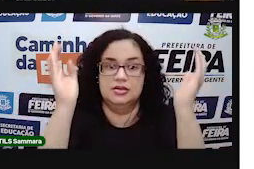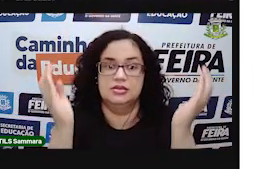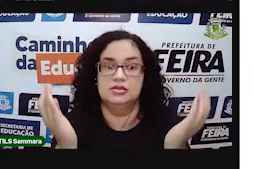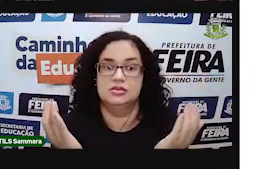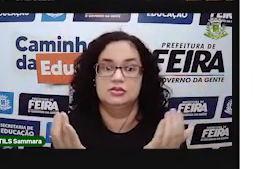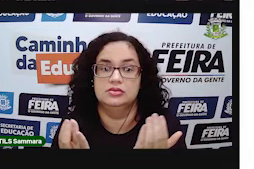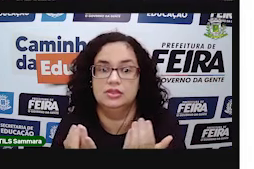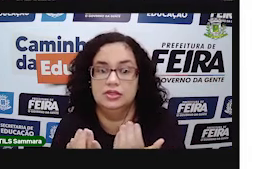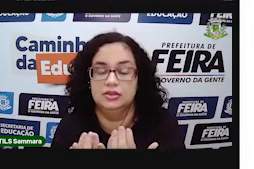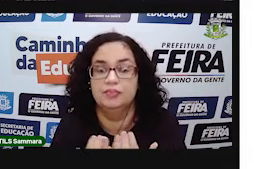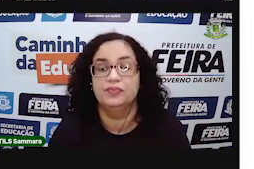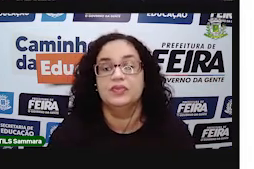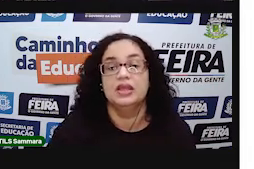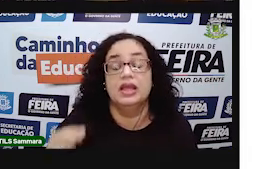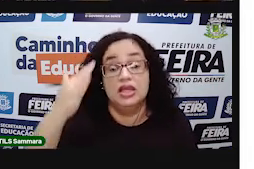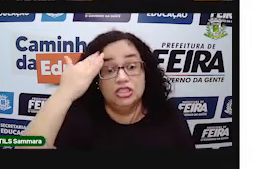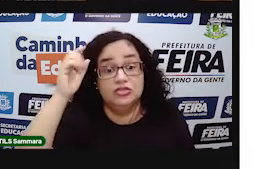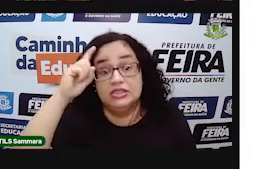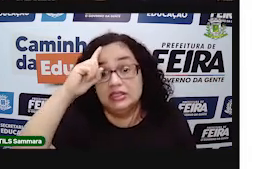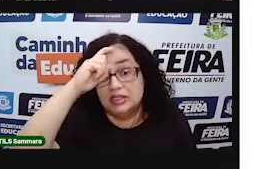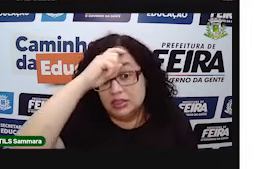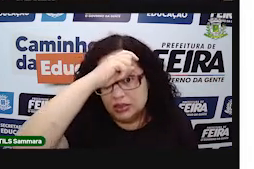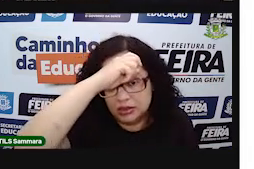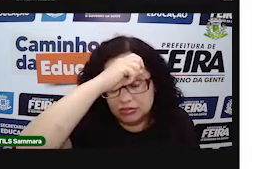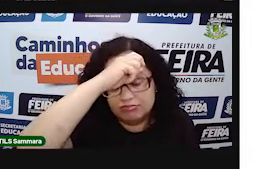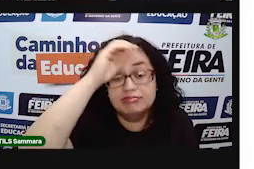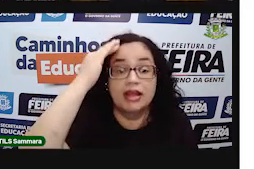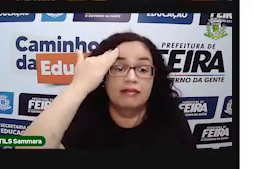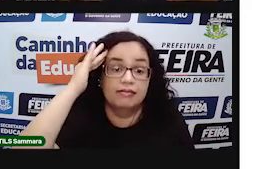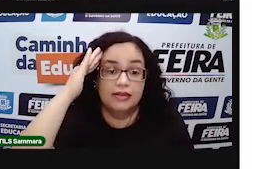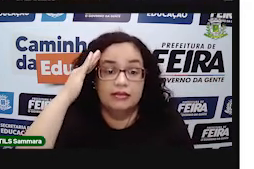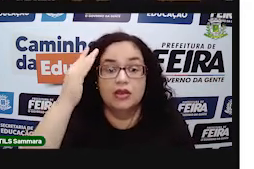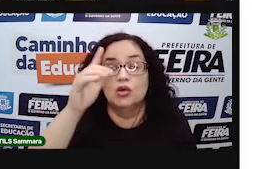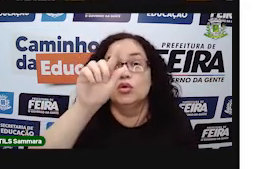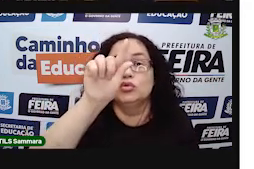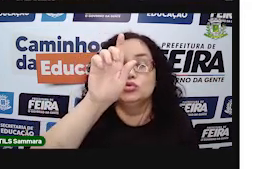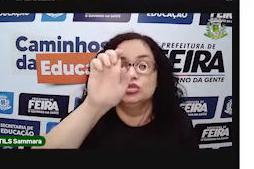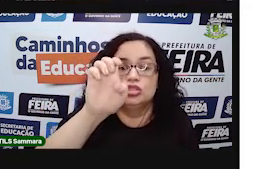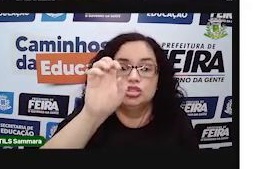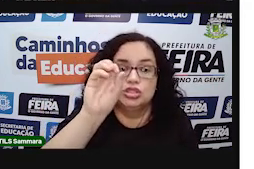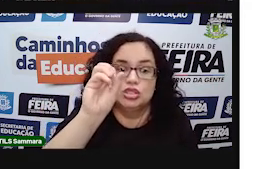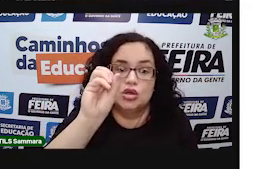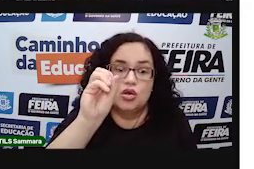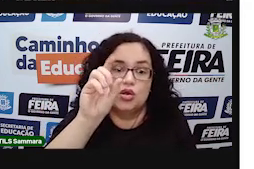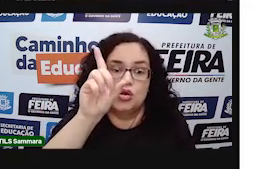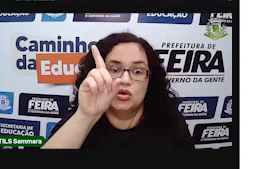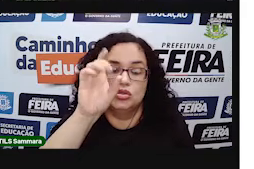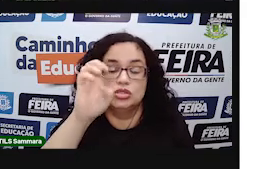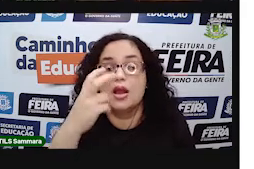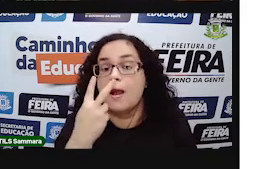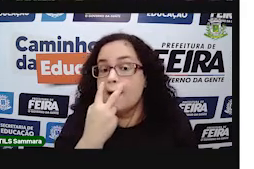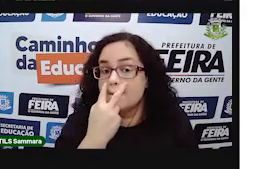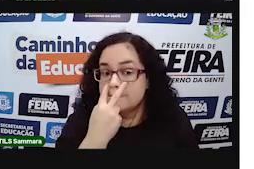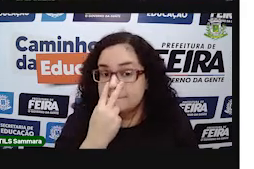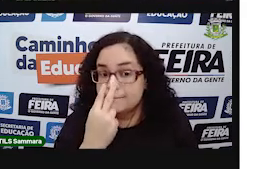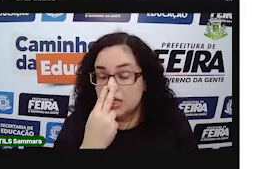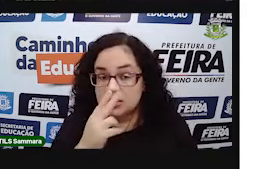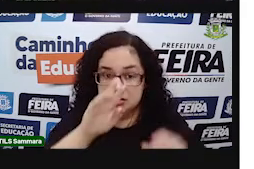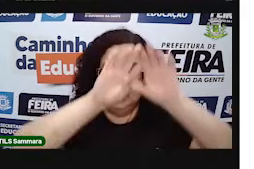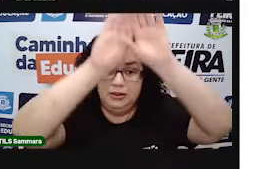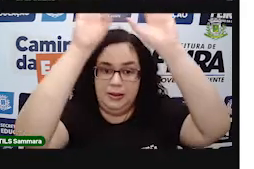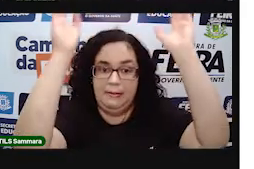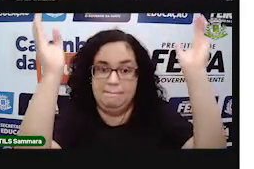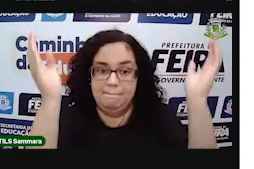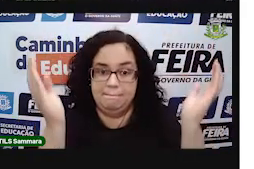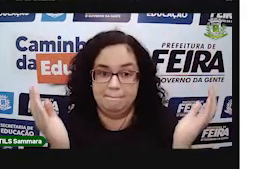é difícil nós entendermos o formato de um geóide, nós imaginamos o nosso planeta, o nosso querido planeta